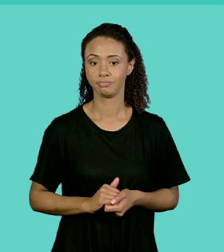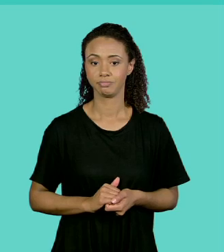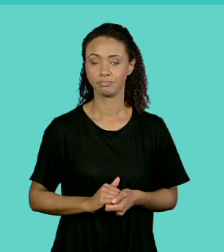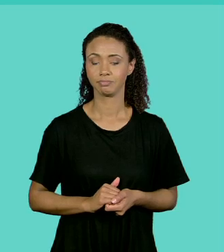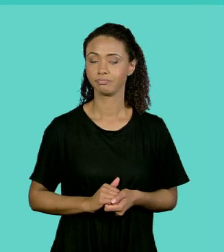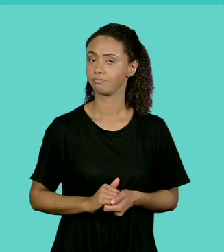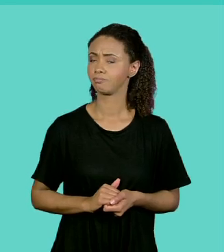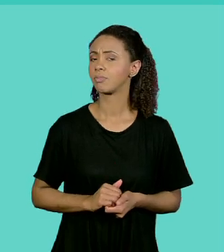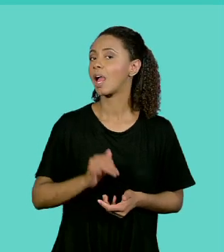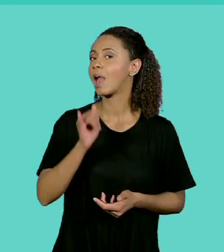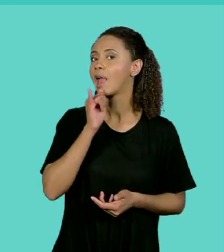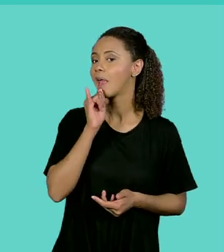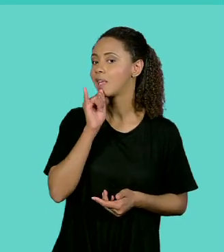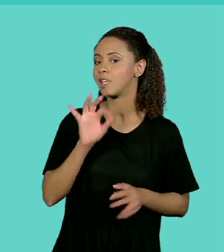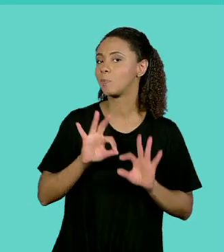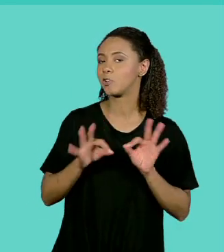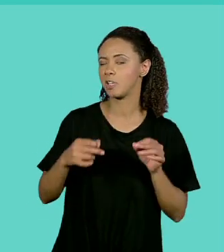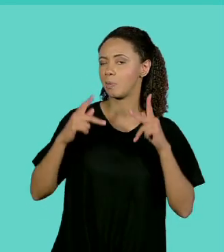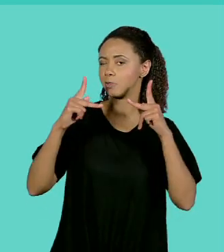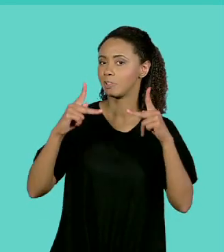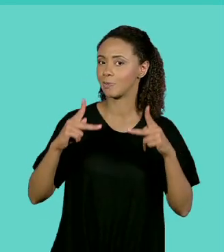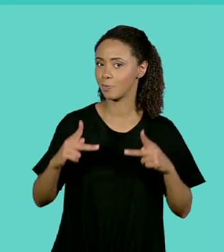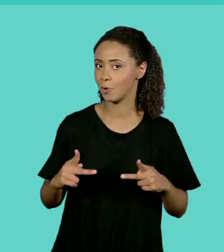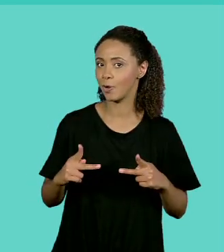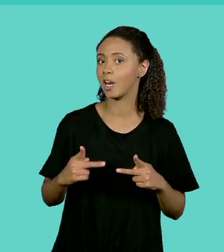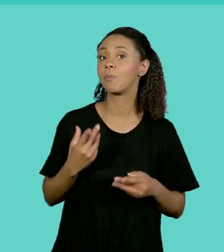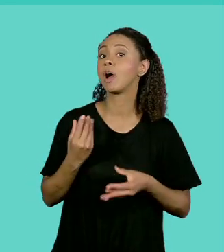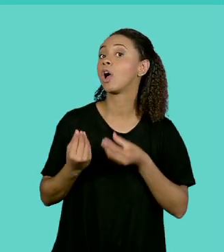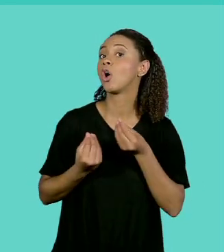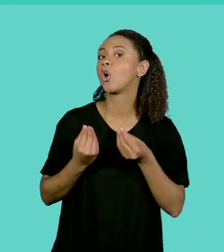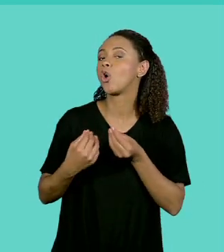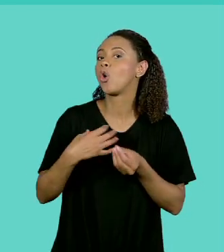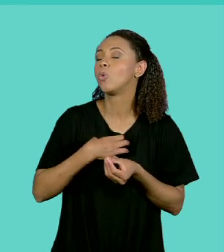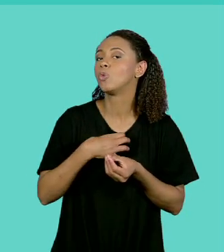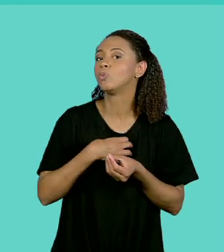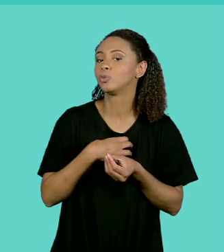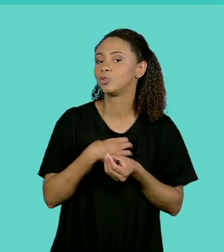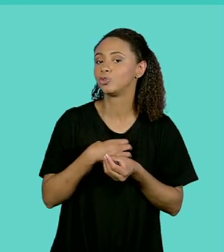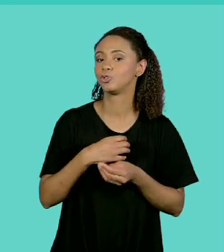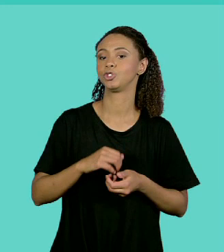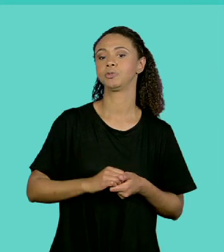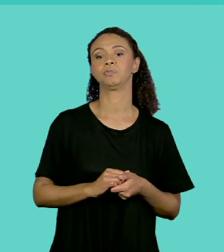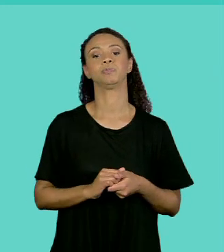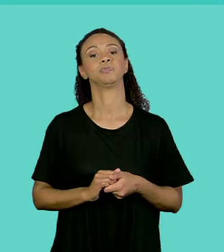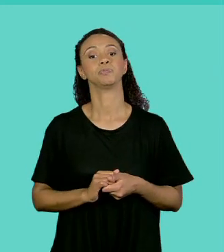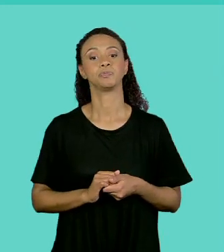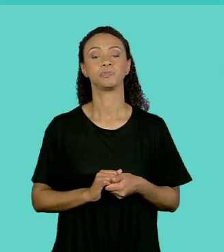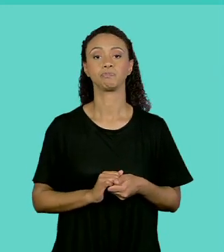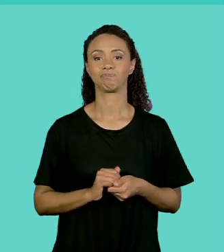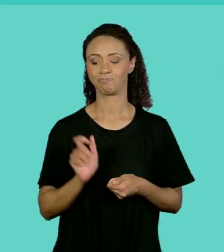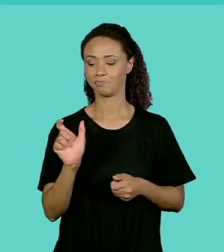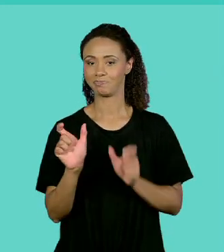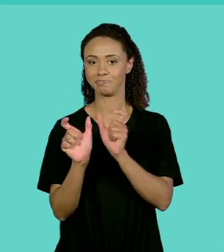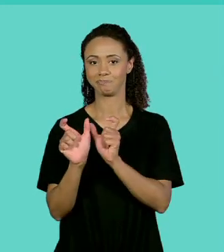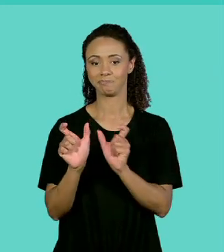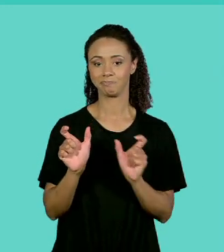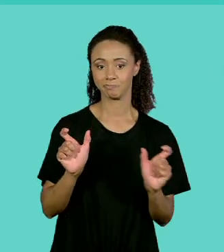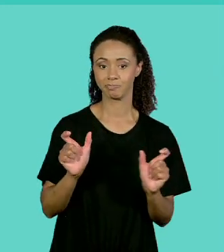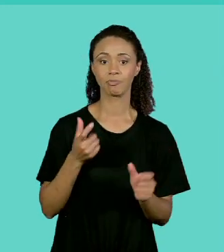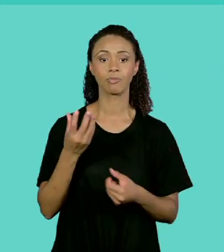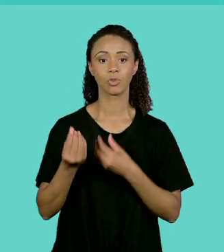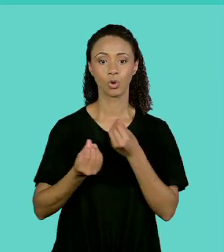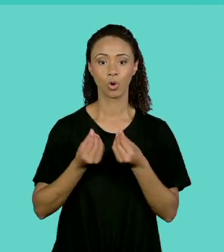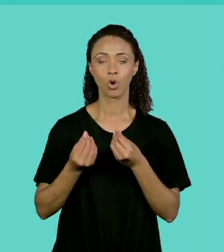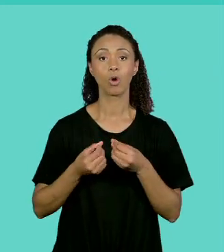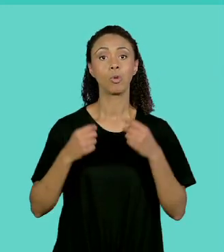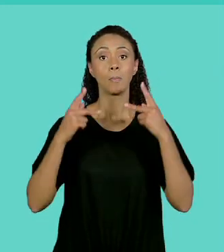Aqui é um exemplo de um programa já, de como ficaria o pseudocódigo. Então o programa vetores, a declaração de dados